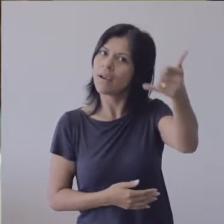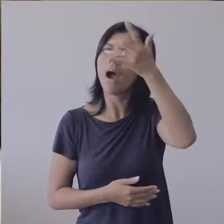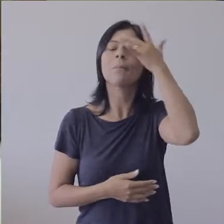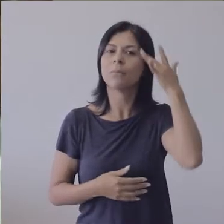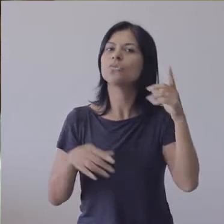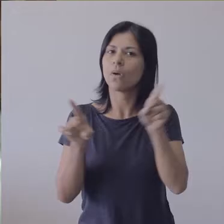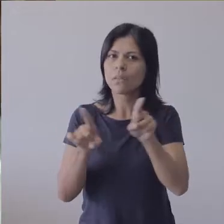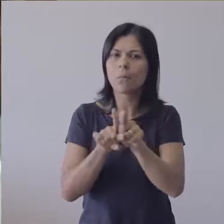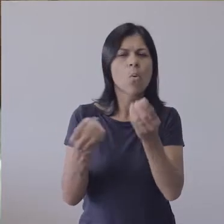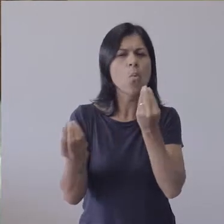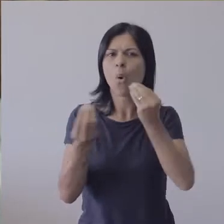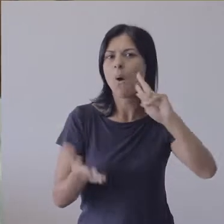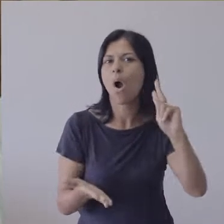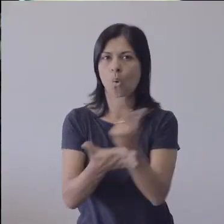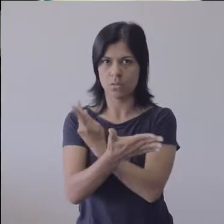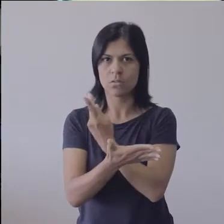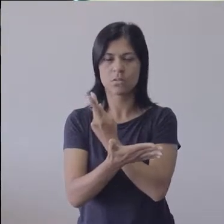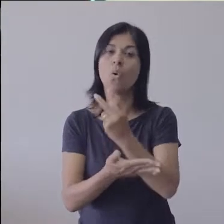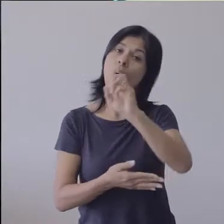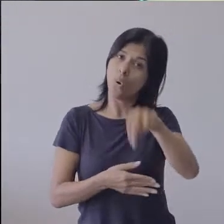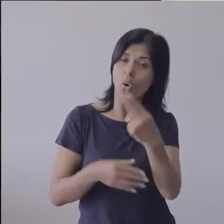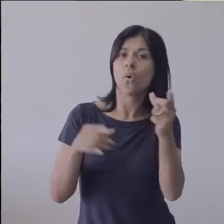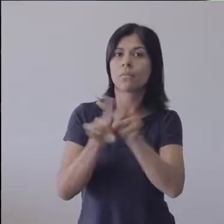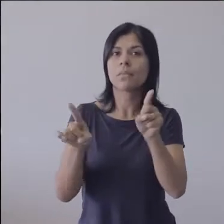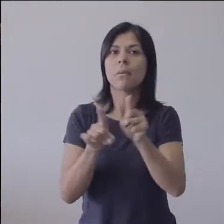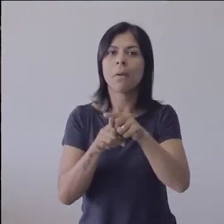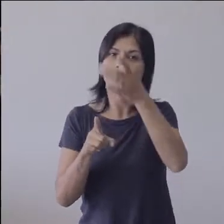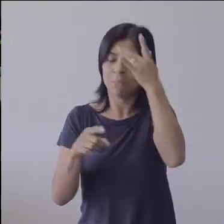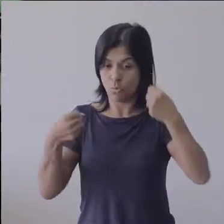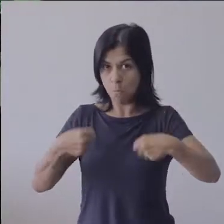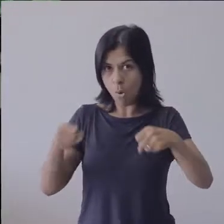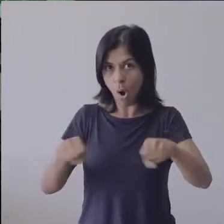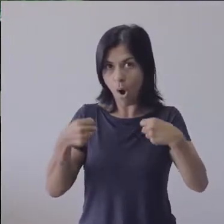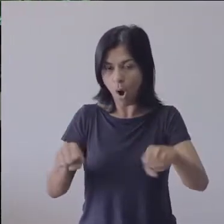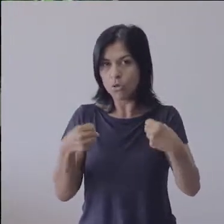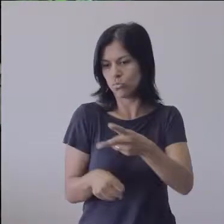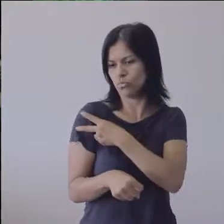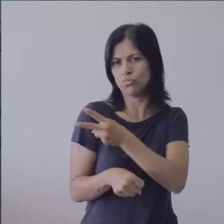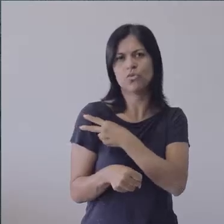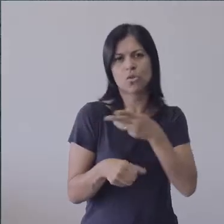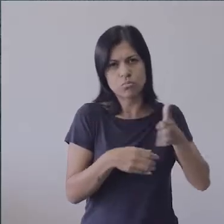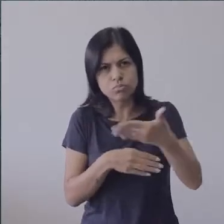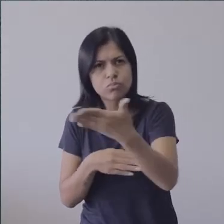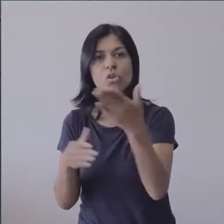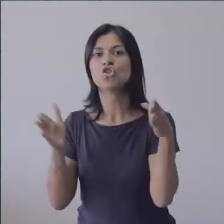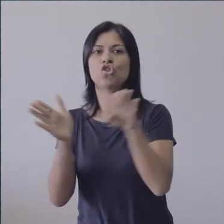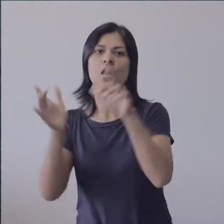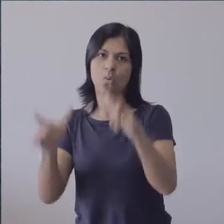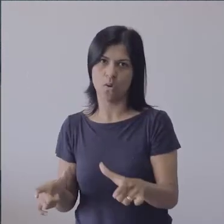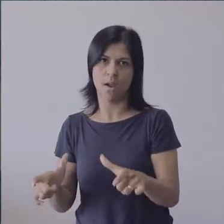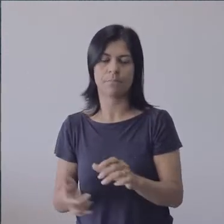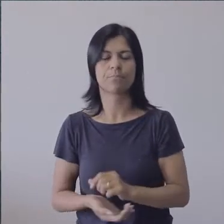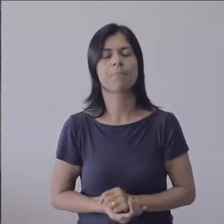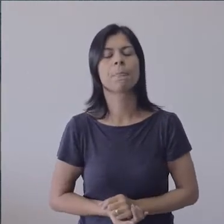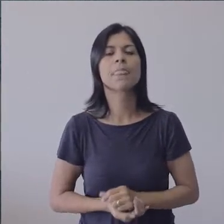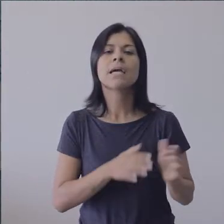por telefone para verificar a situação ou enviar vigilantes motorizados até o local. A partir do momento que o usuário,